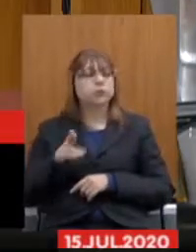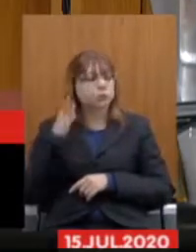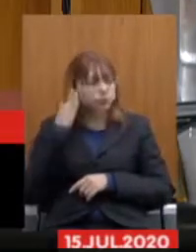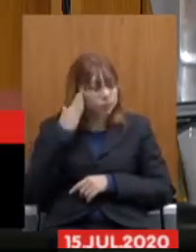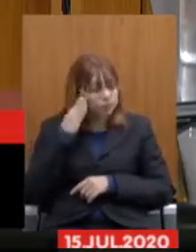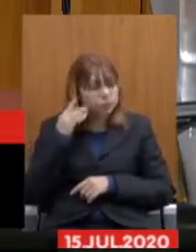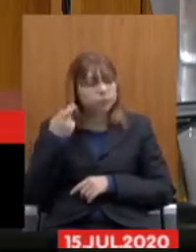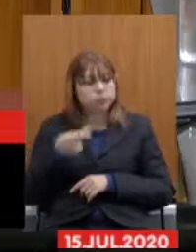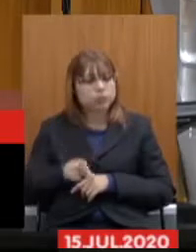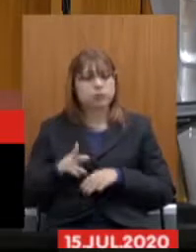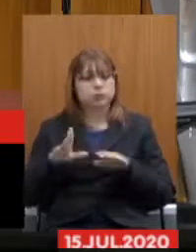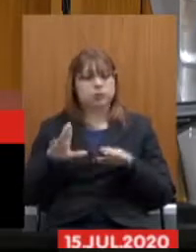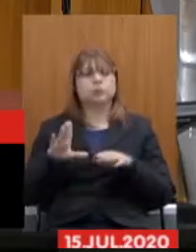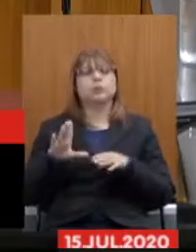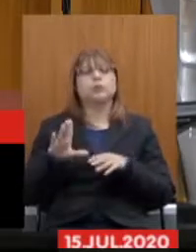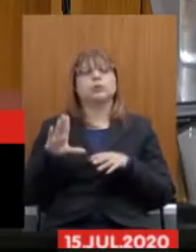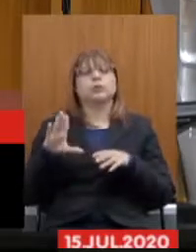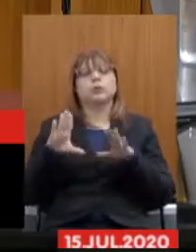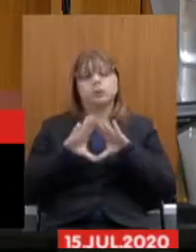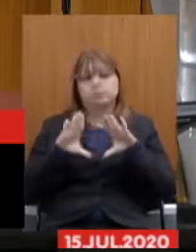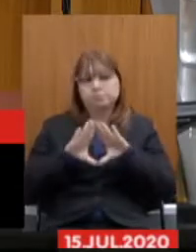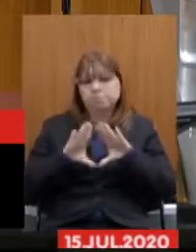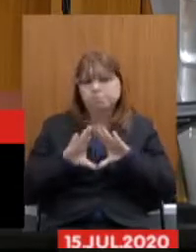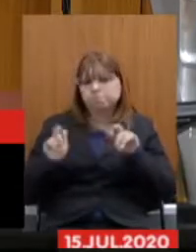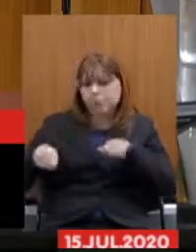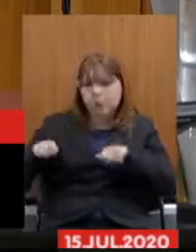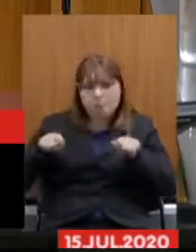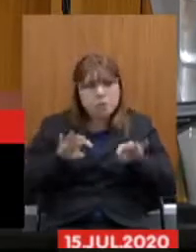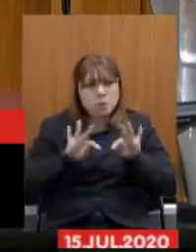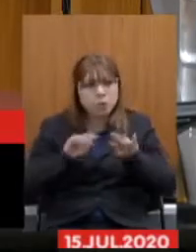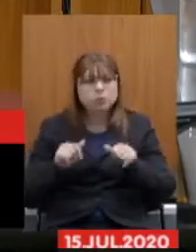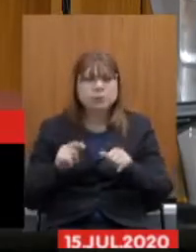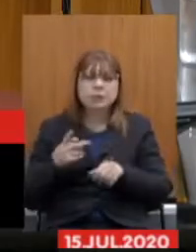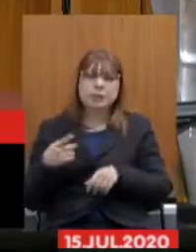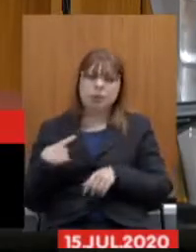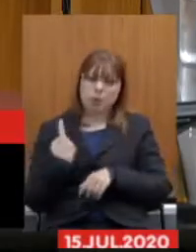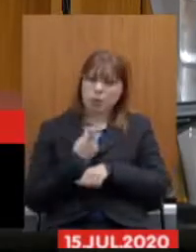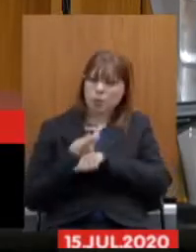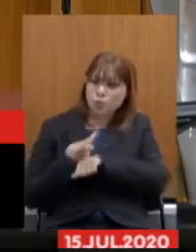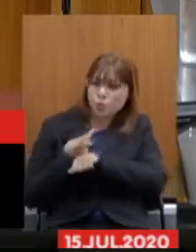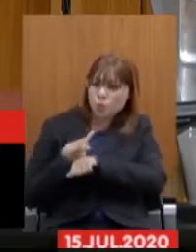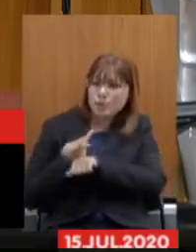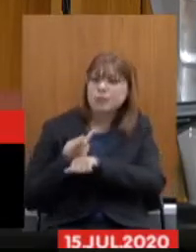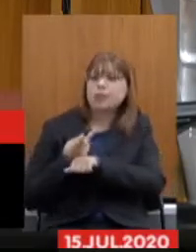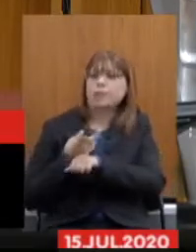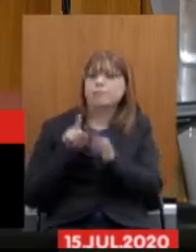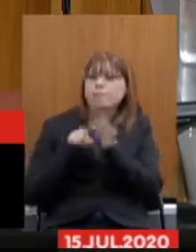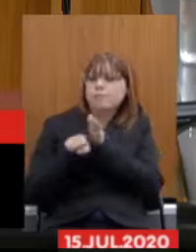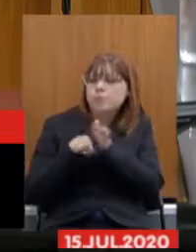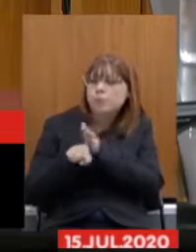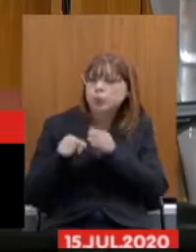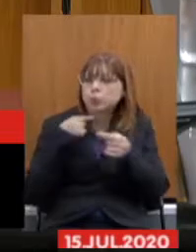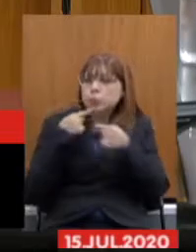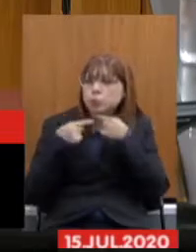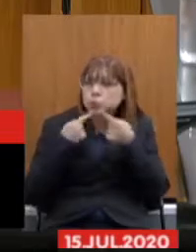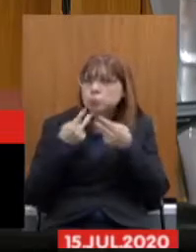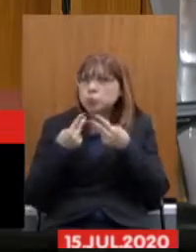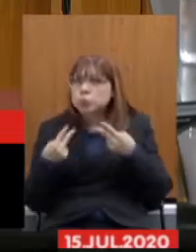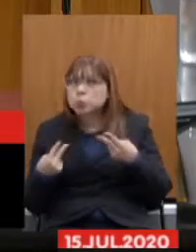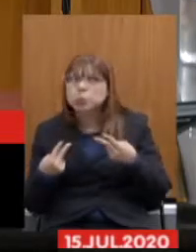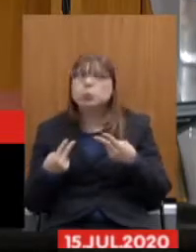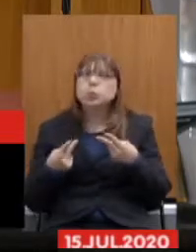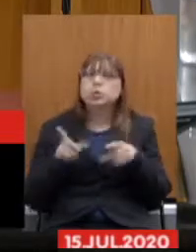dessa assembleia são extremamente competentes todas as vezes que nós procuramos obtivemos respostas que muitas vezes nos